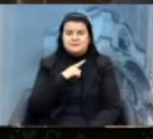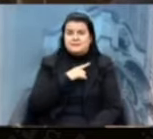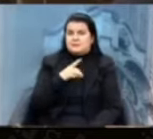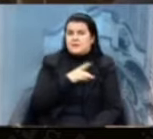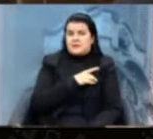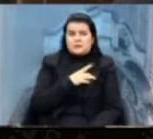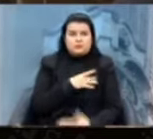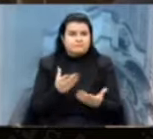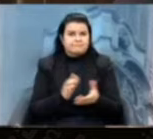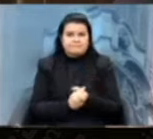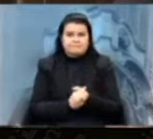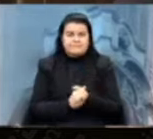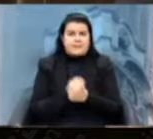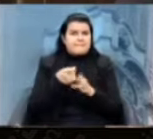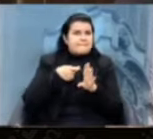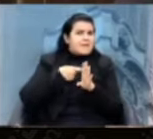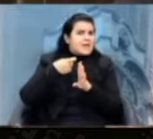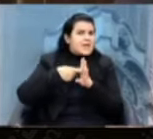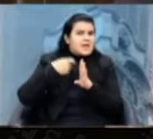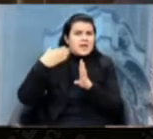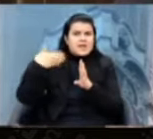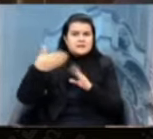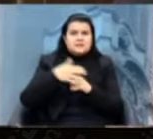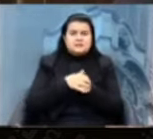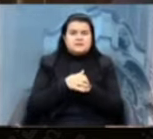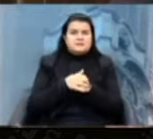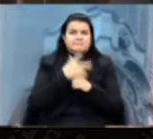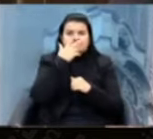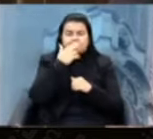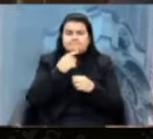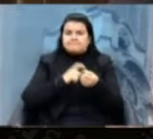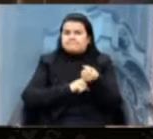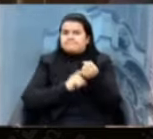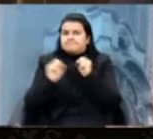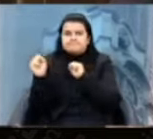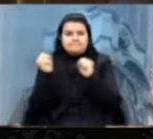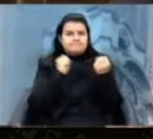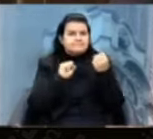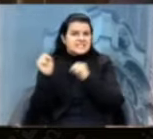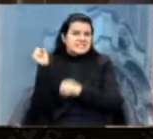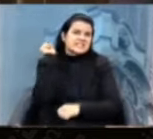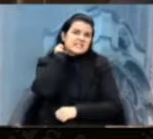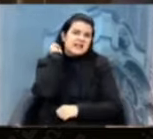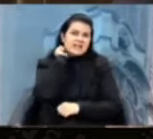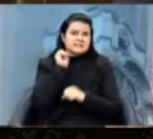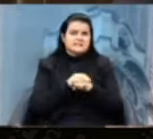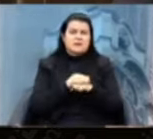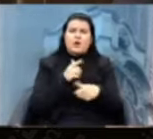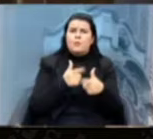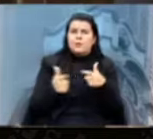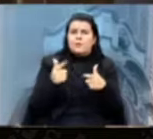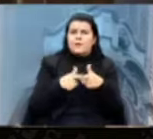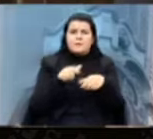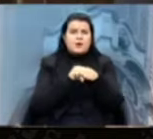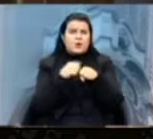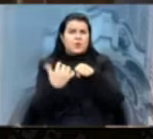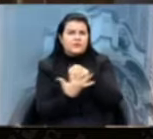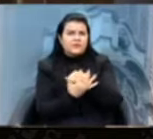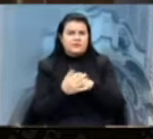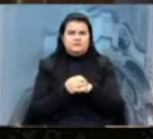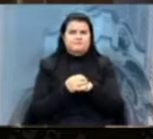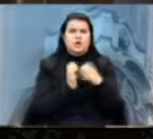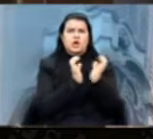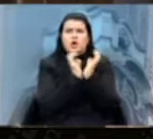há meses sob estresse, passaram pela Covid, perderam colegas,